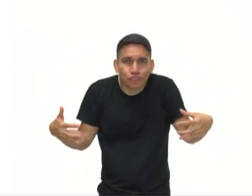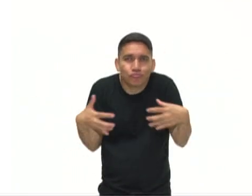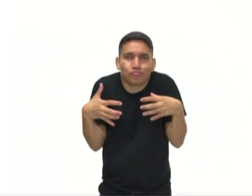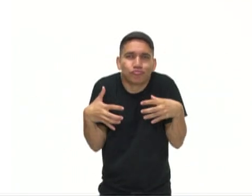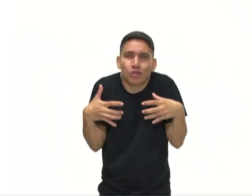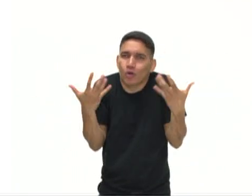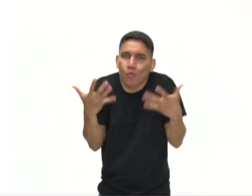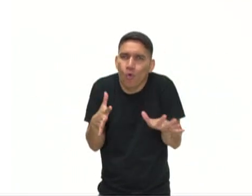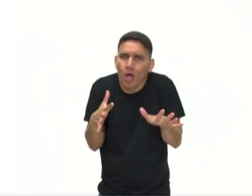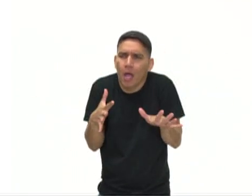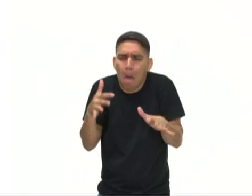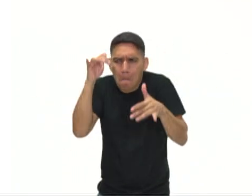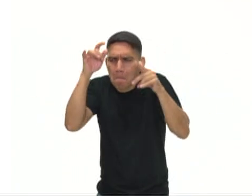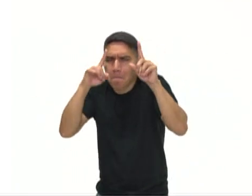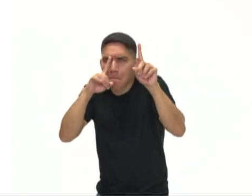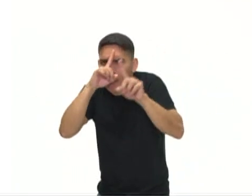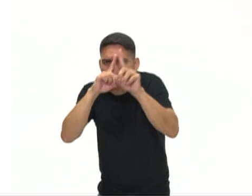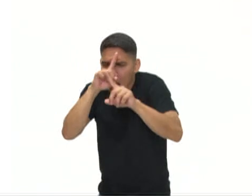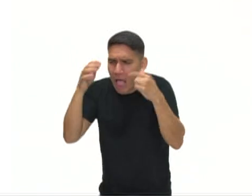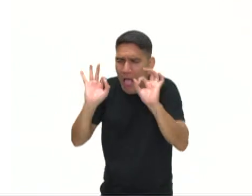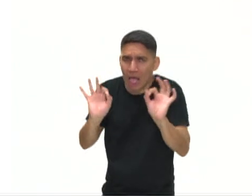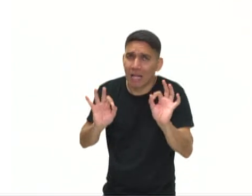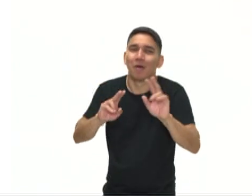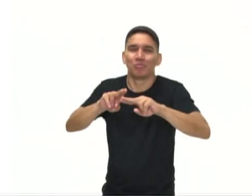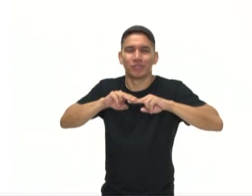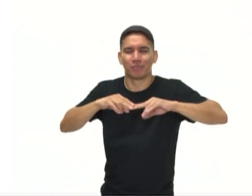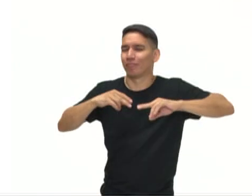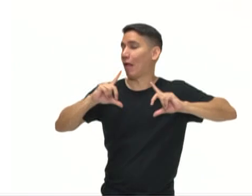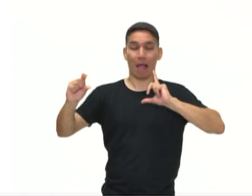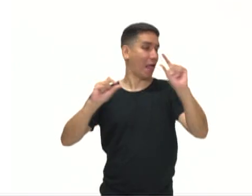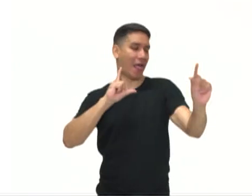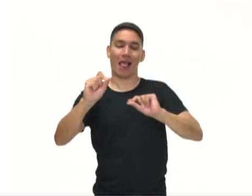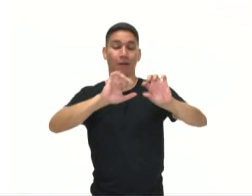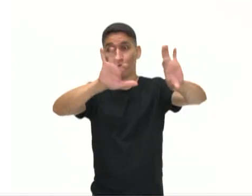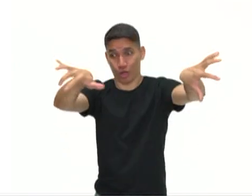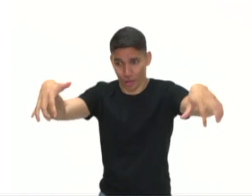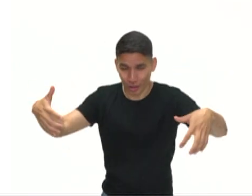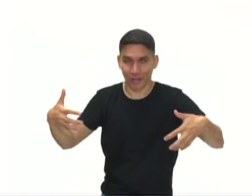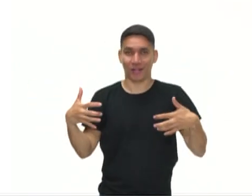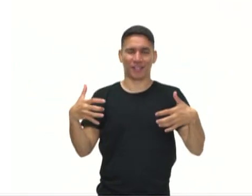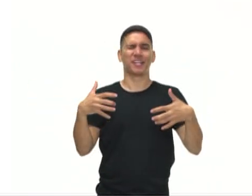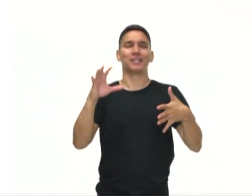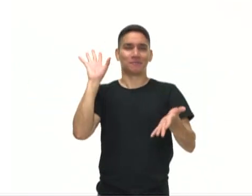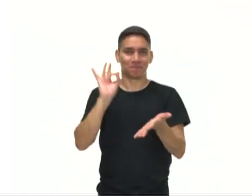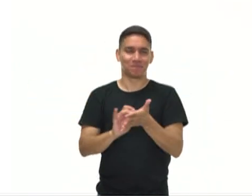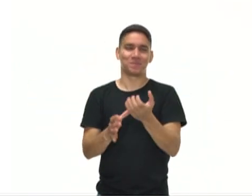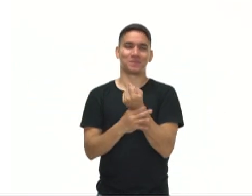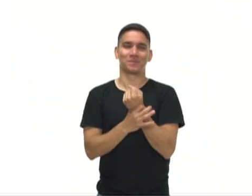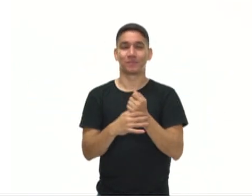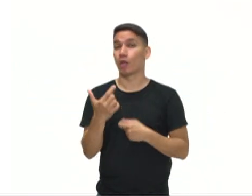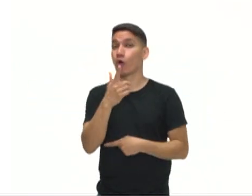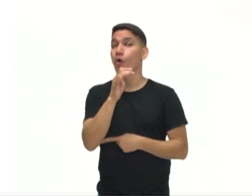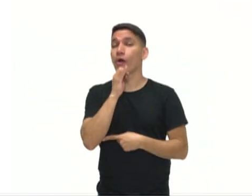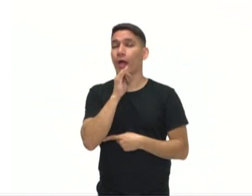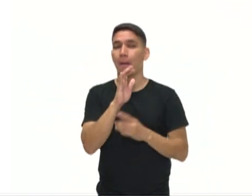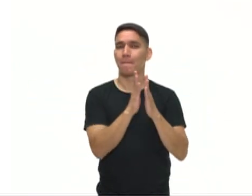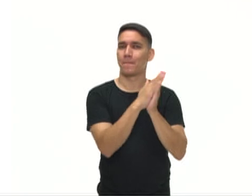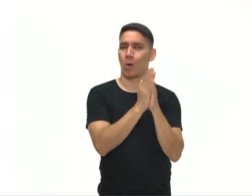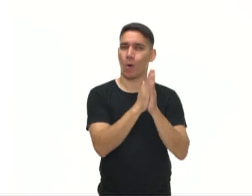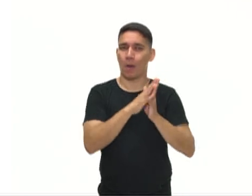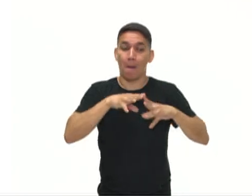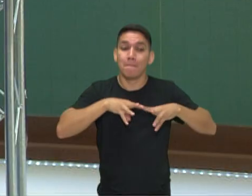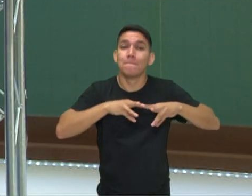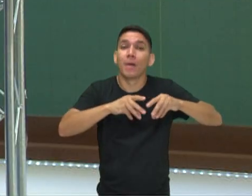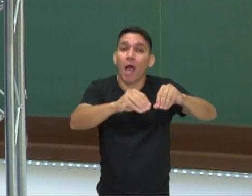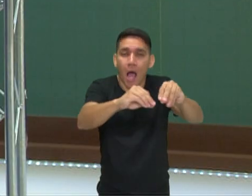nada aconteça. Então é uma correria, né? E uma diversão garantida. Outro exemplo são as bonecas feitas de barro, Então elas